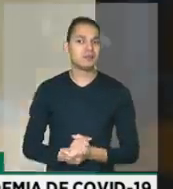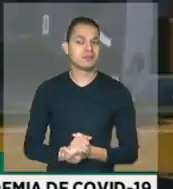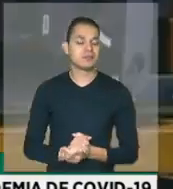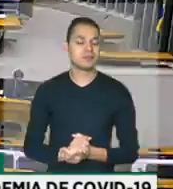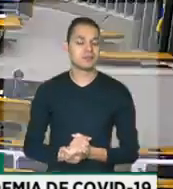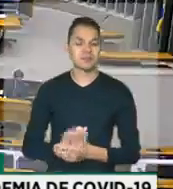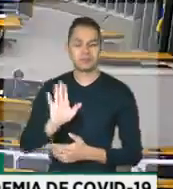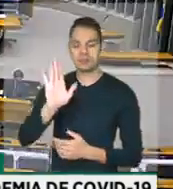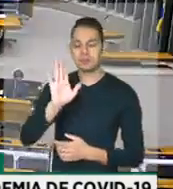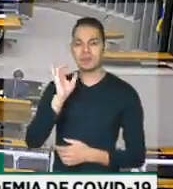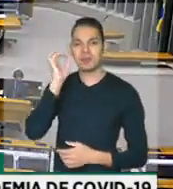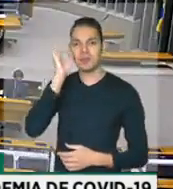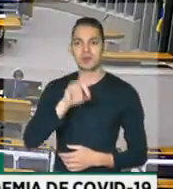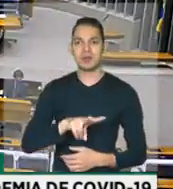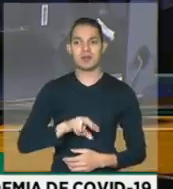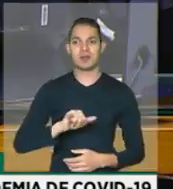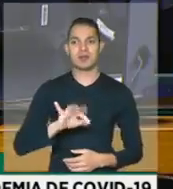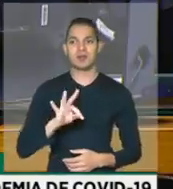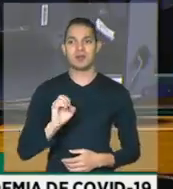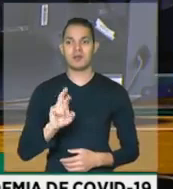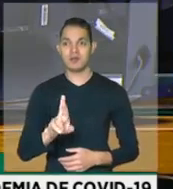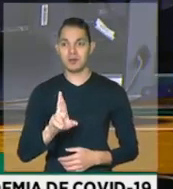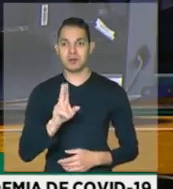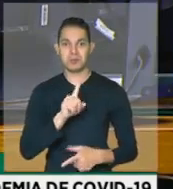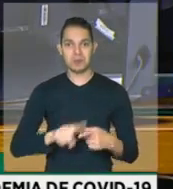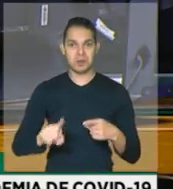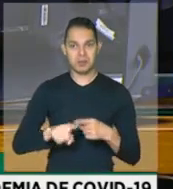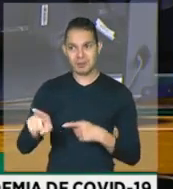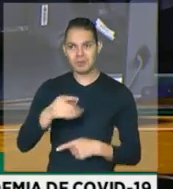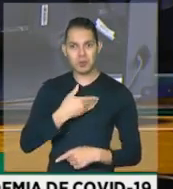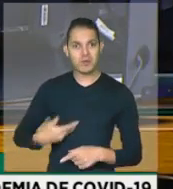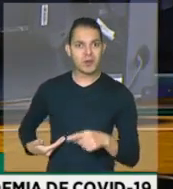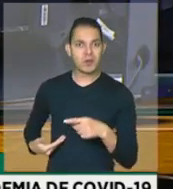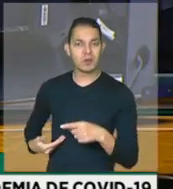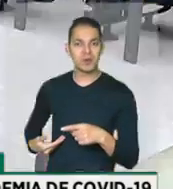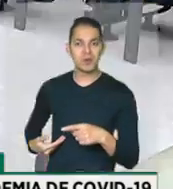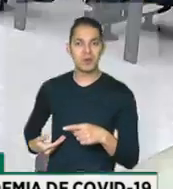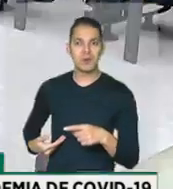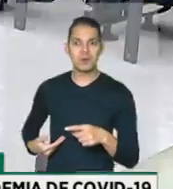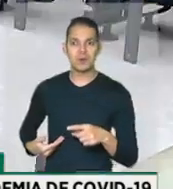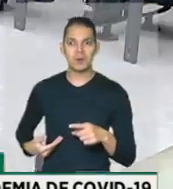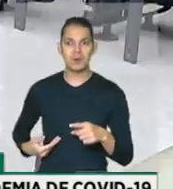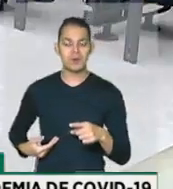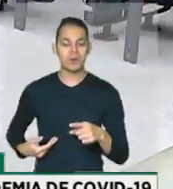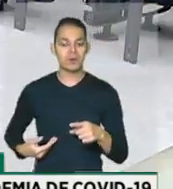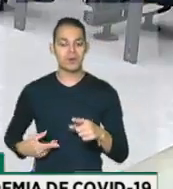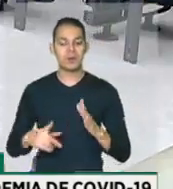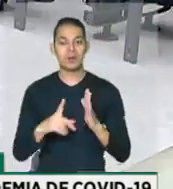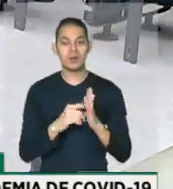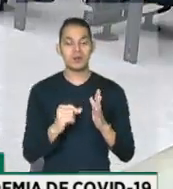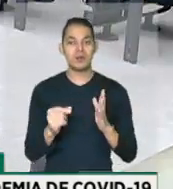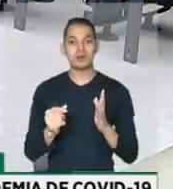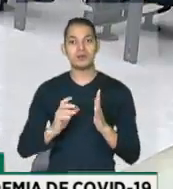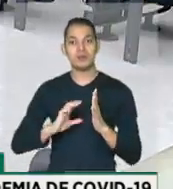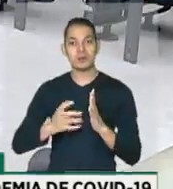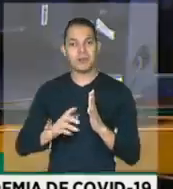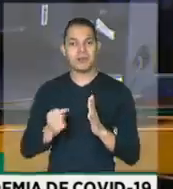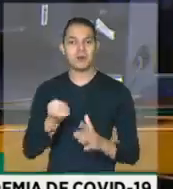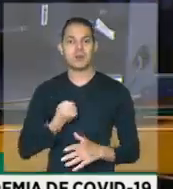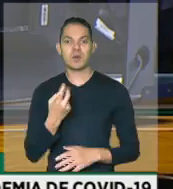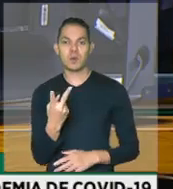Só um minutinho, deputado Vitor Hugo, tem algum problema para o governo? Que eu nem falo. Destaque de bancada número 2 do PSOL.